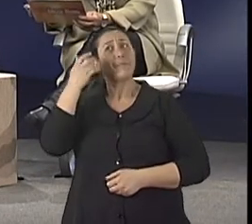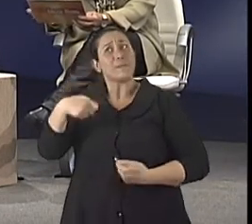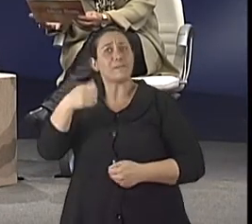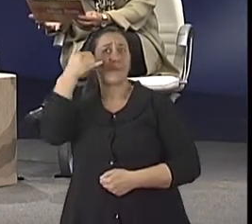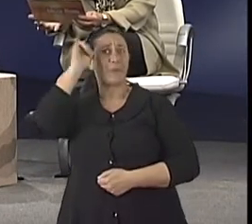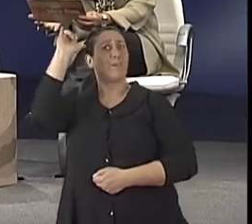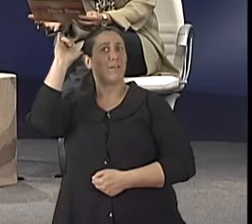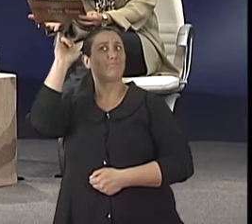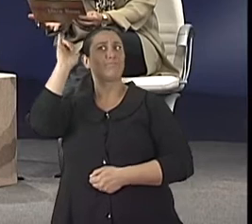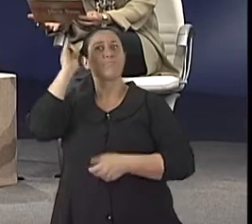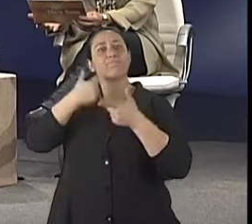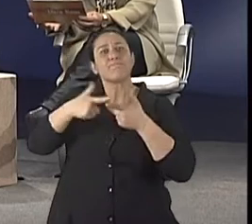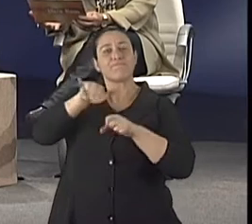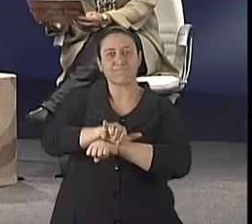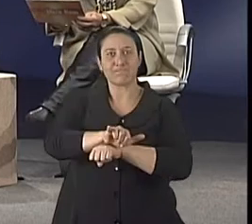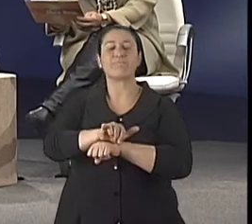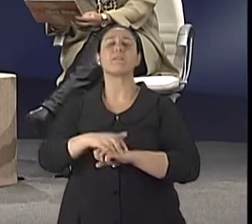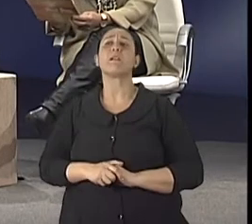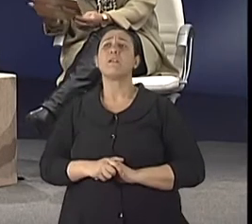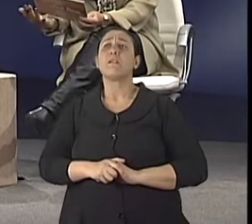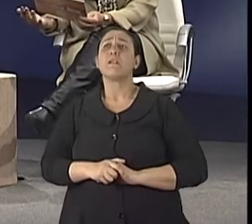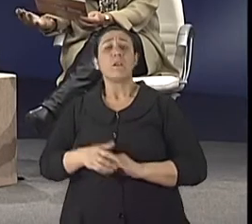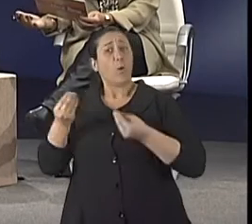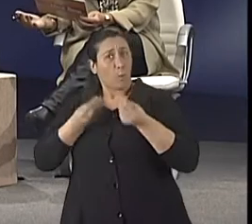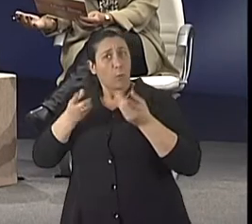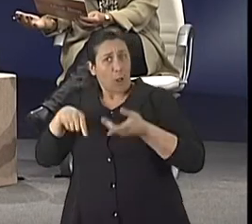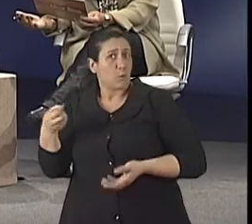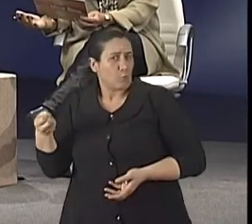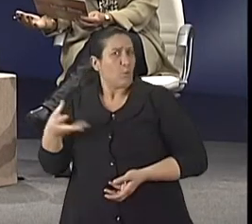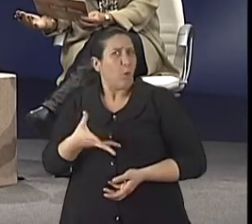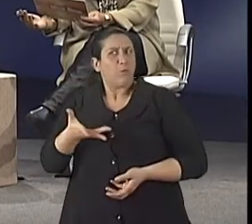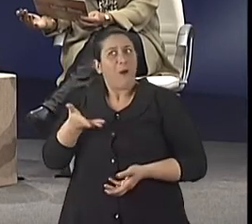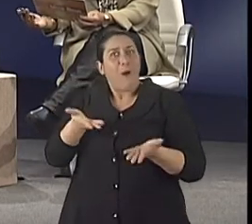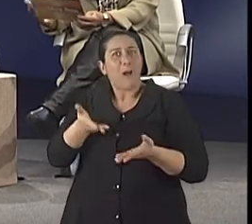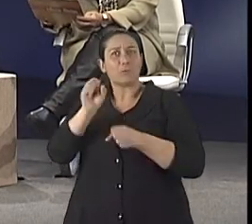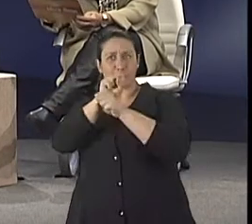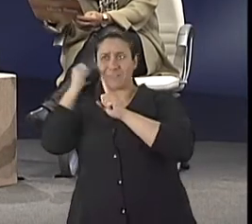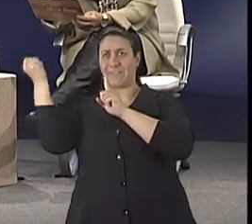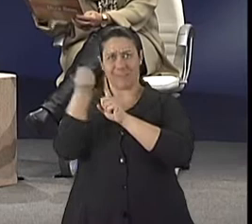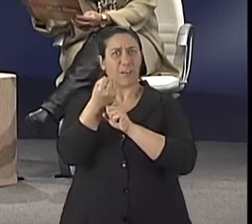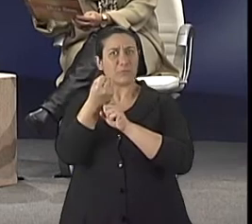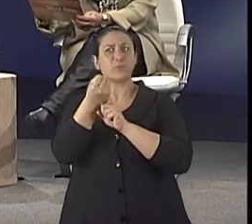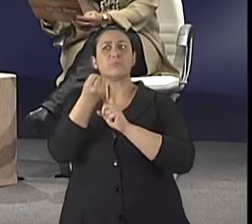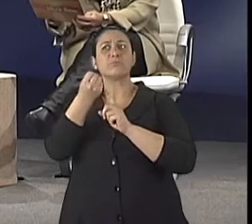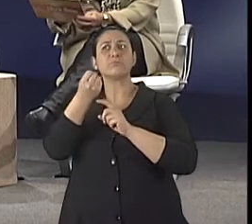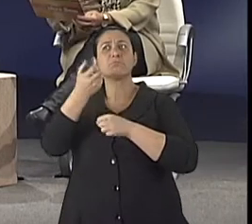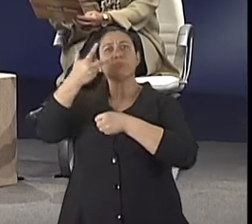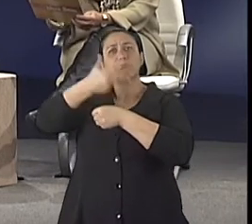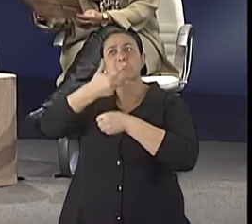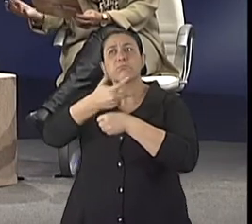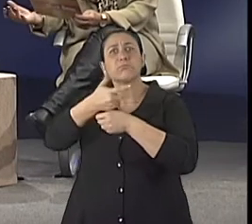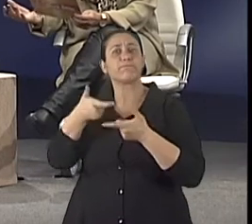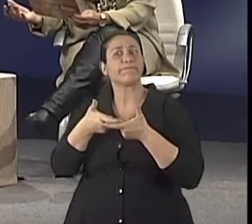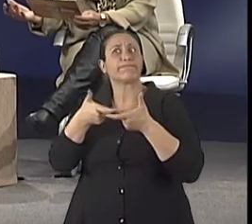é tudo na vida de um idoso, né? Com certeza. E como é uma coisa nova ser idoso na sociedade, né? Como adaptar um apartamento que